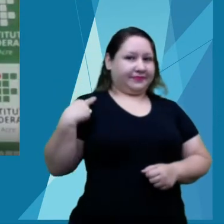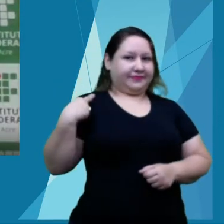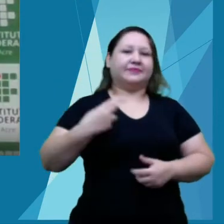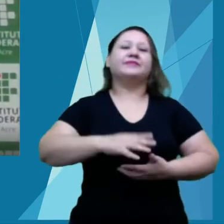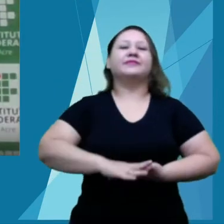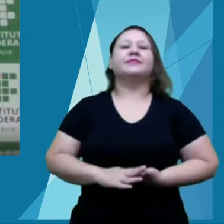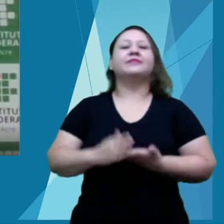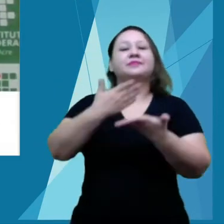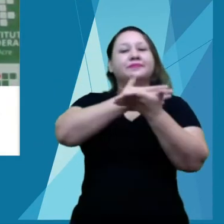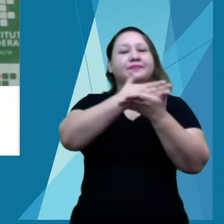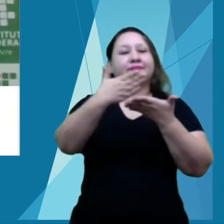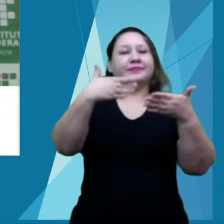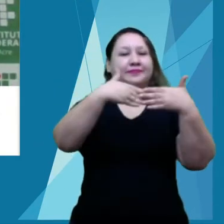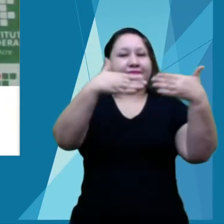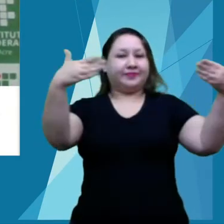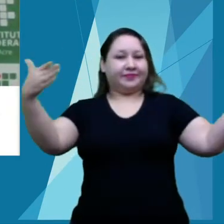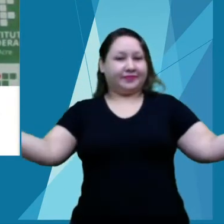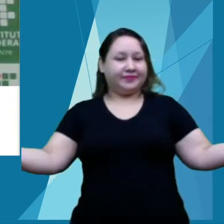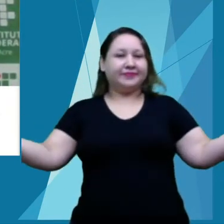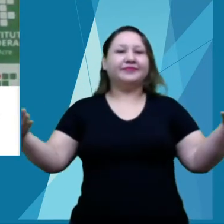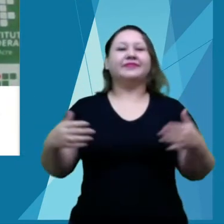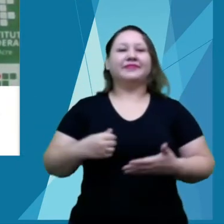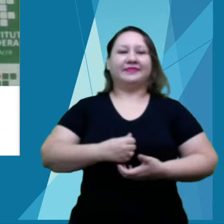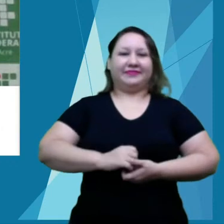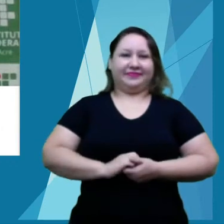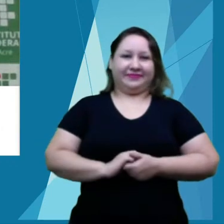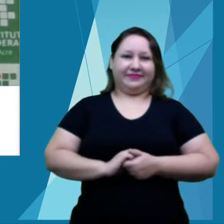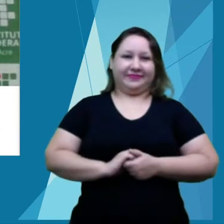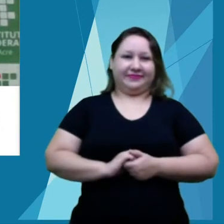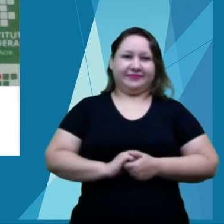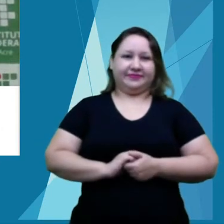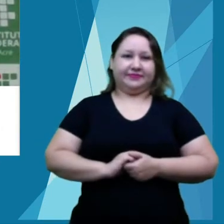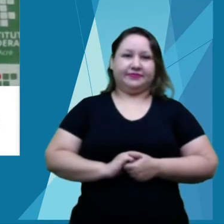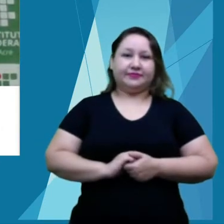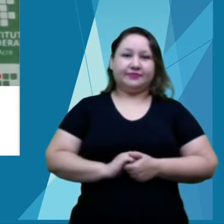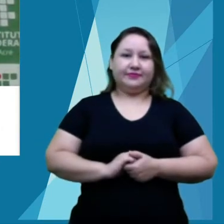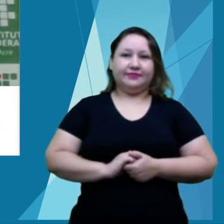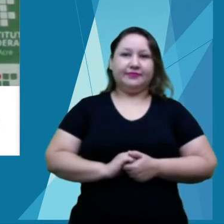para as saudações iniciais e abertura oficial do evento.